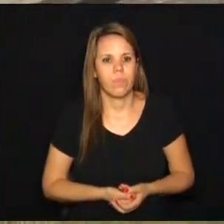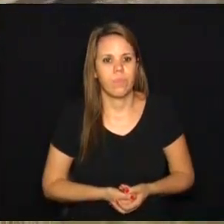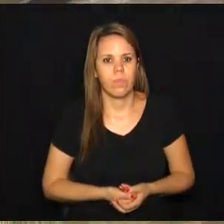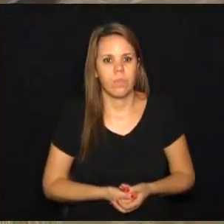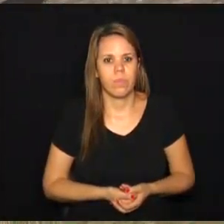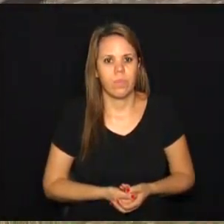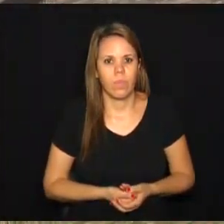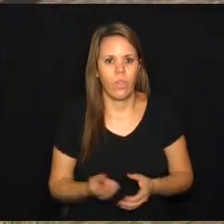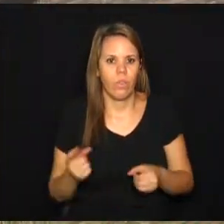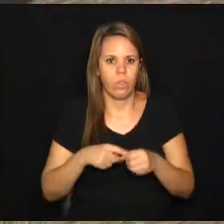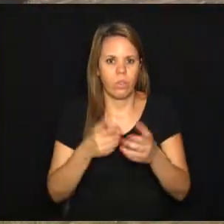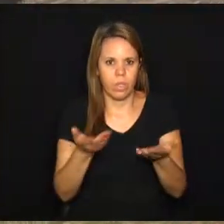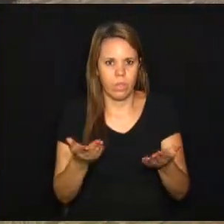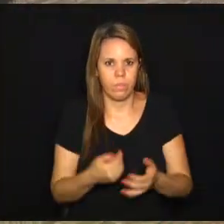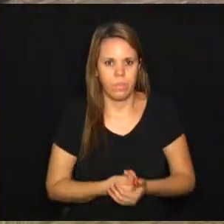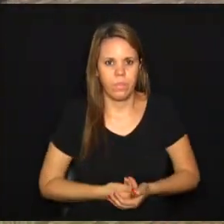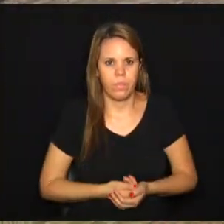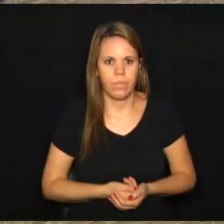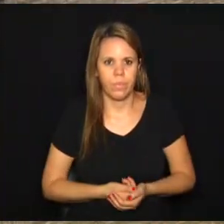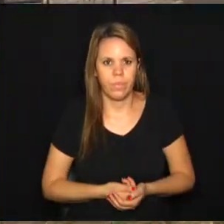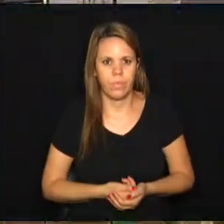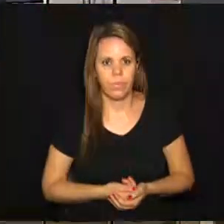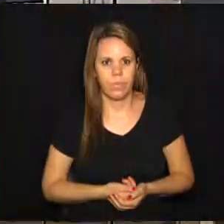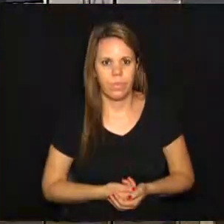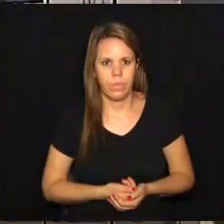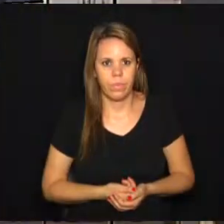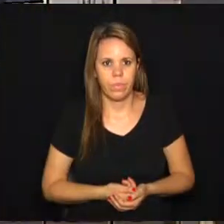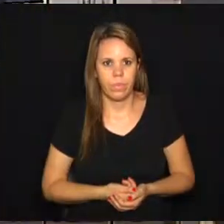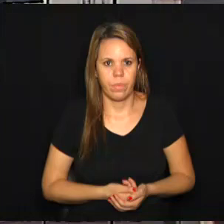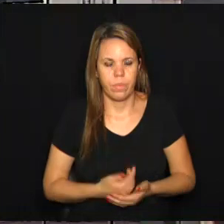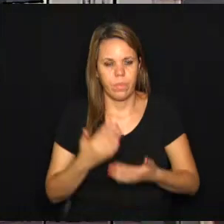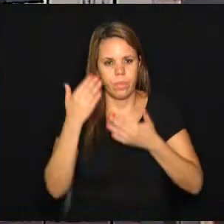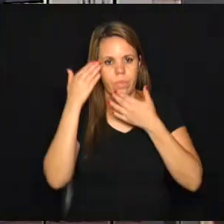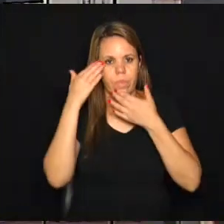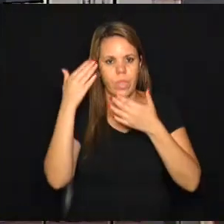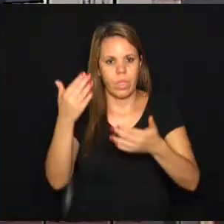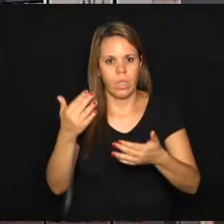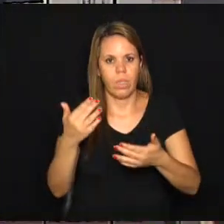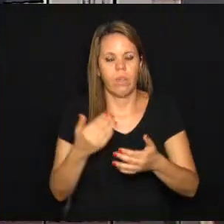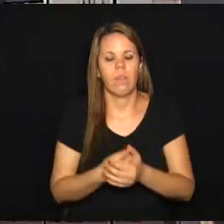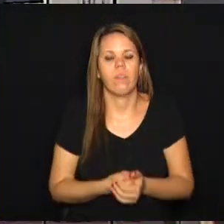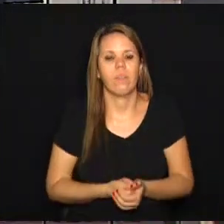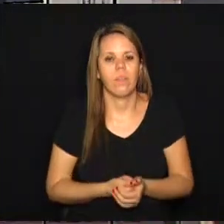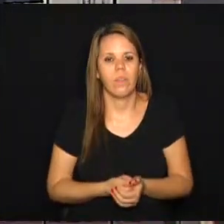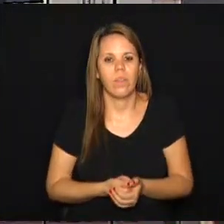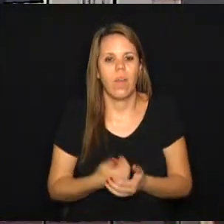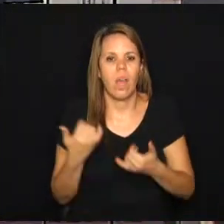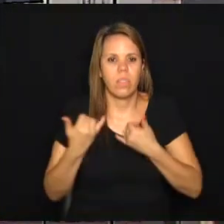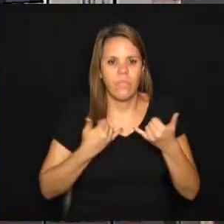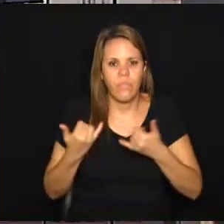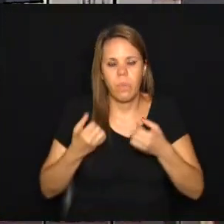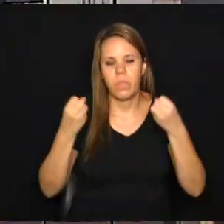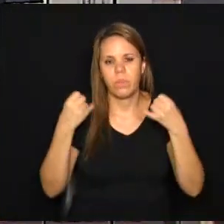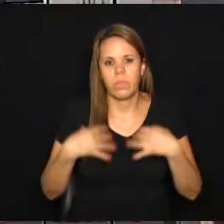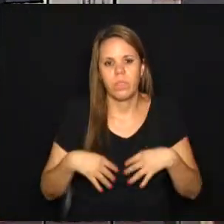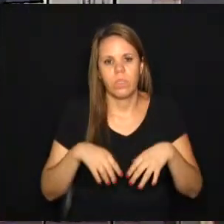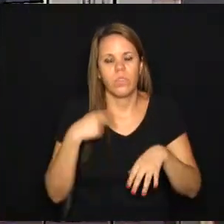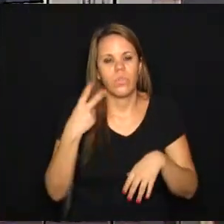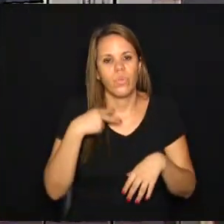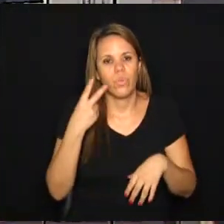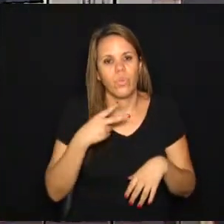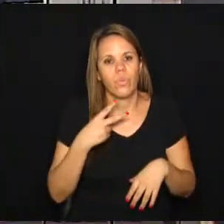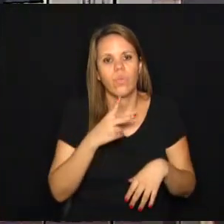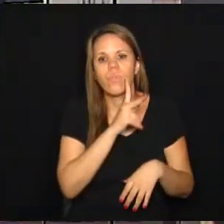Gabriel, voltamos com você aí no estúdio. Muito obrigado, então, Viviane, pelas informações e também ao vereador